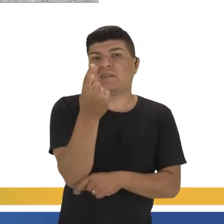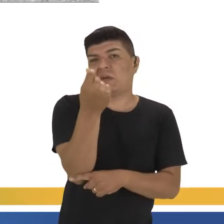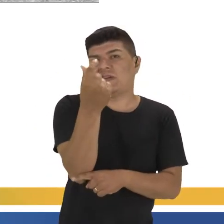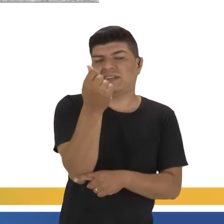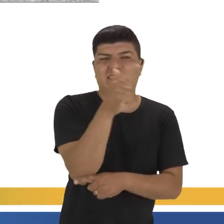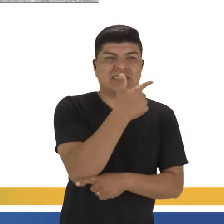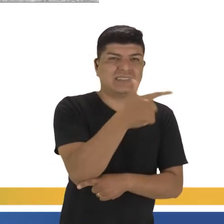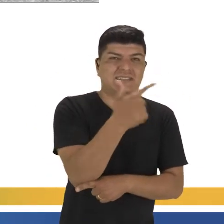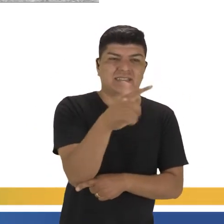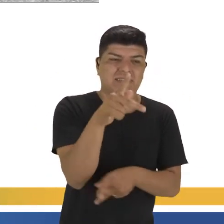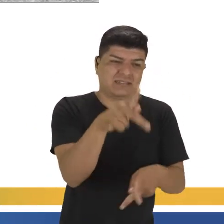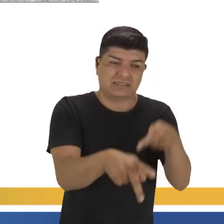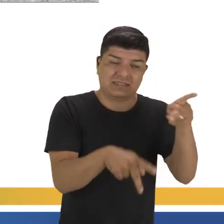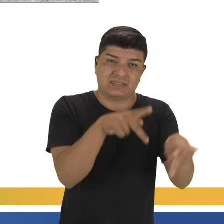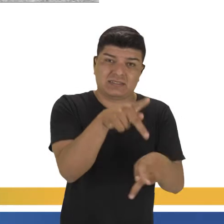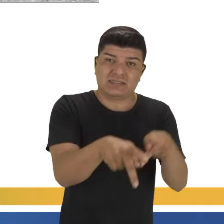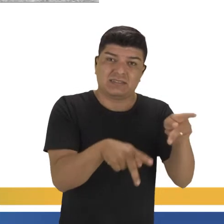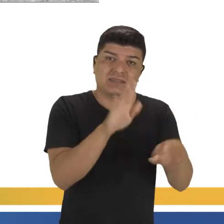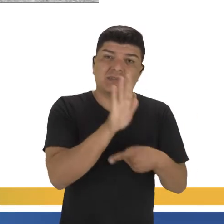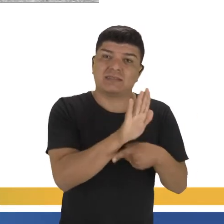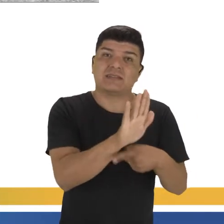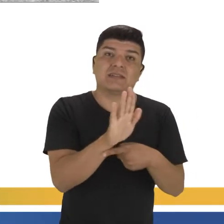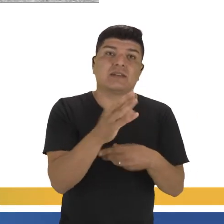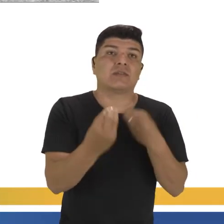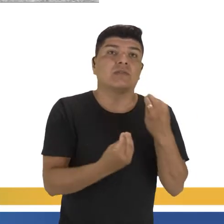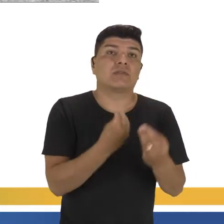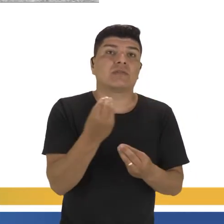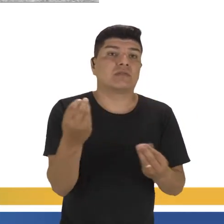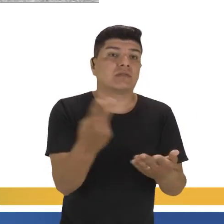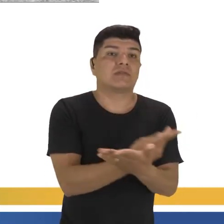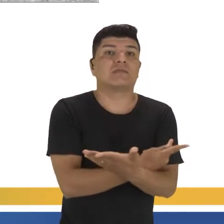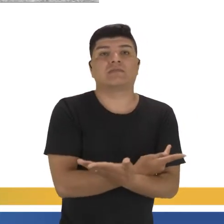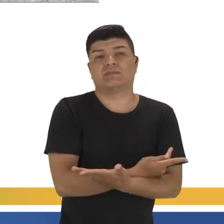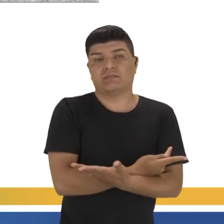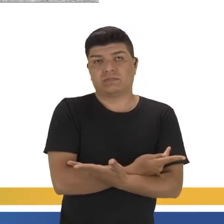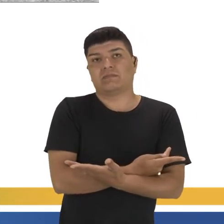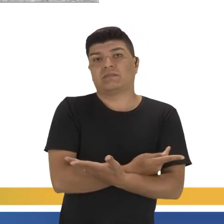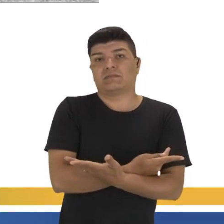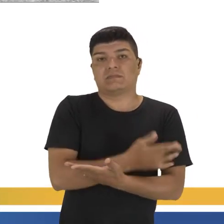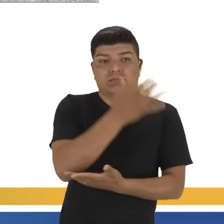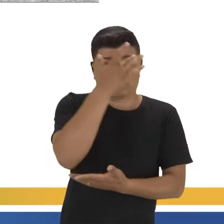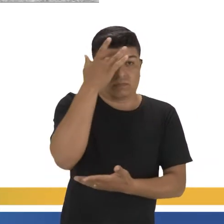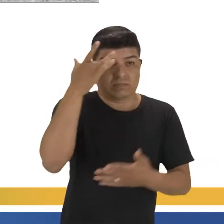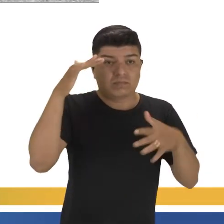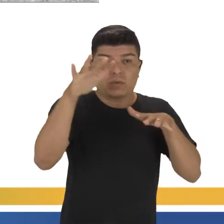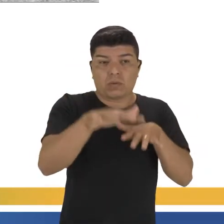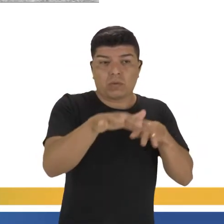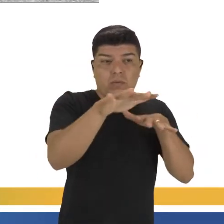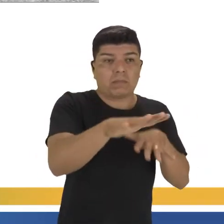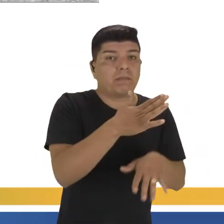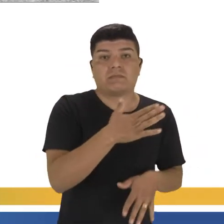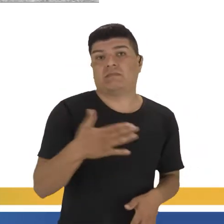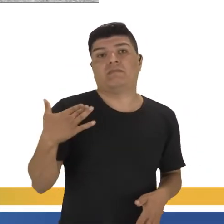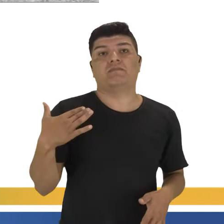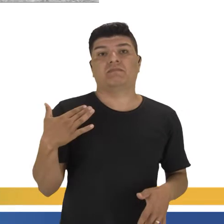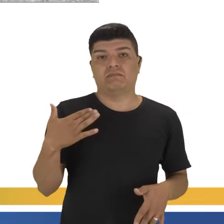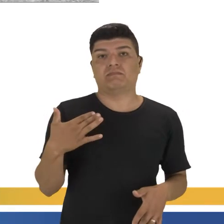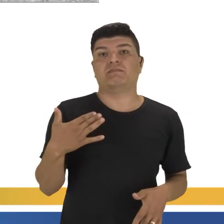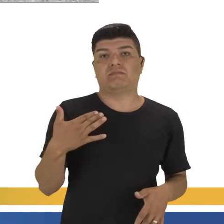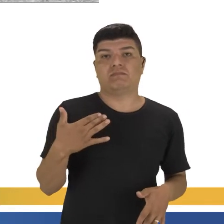tinha dinheiro para manter esse povo dentro da guerra. O que aconteceu? As pessoas estavam indo para a Primeira Guerra Mundial para morrer lá.